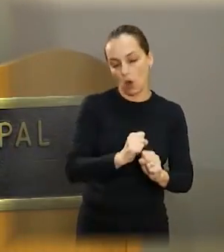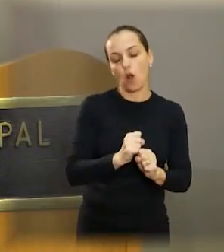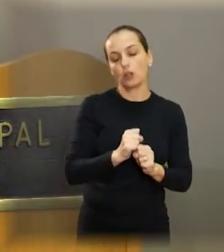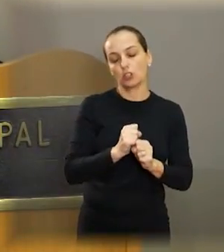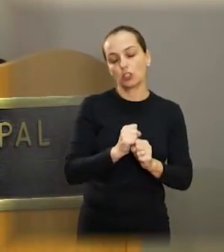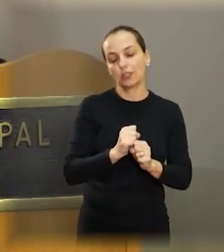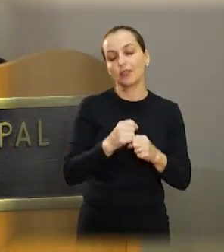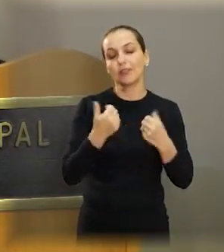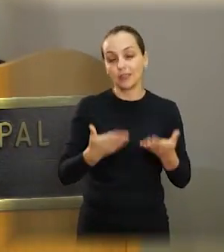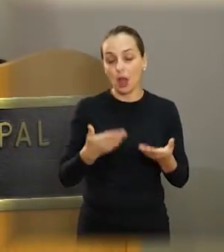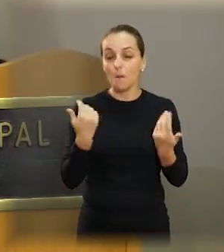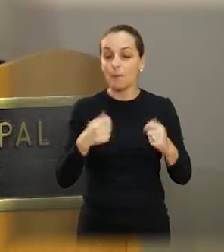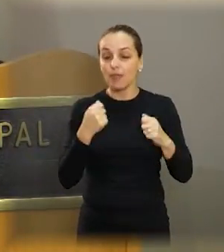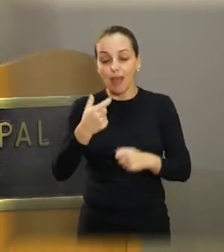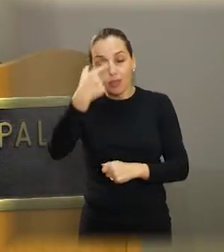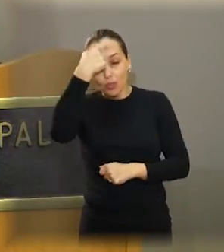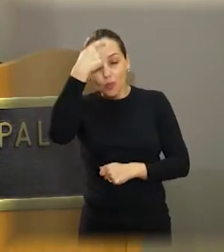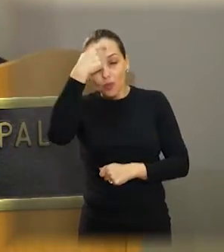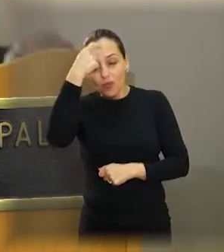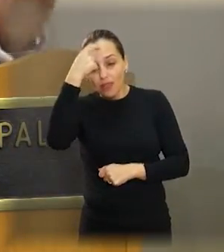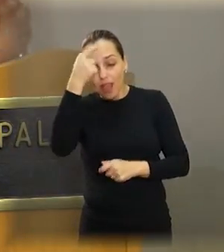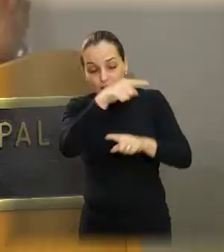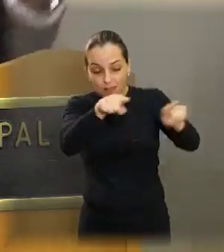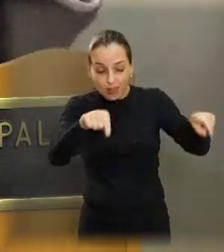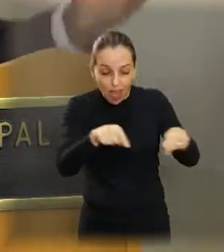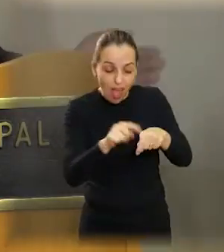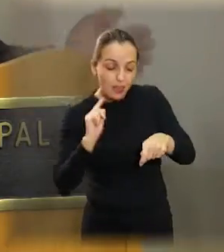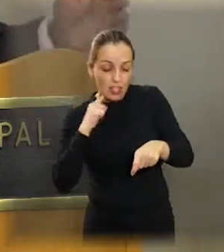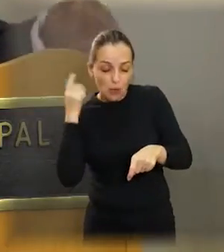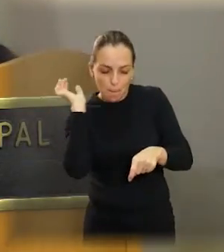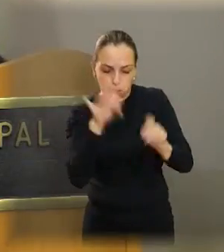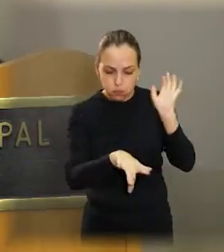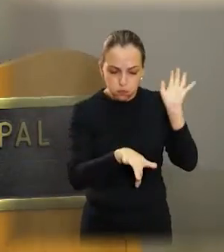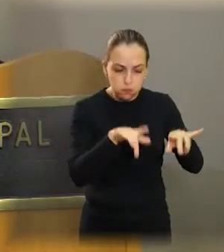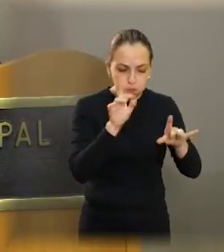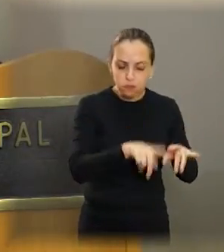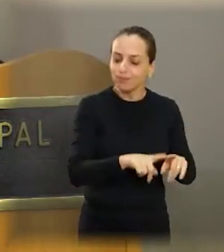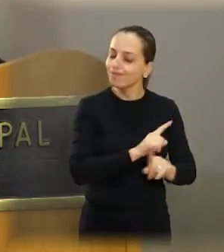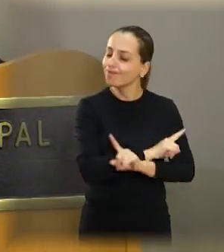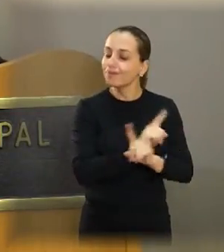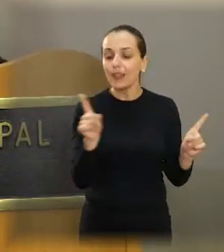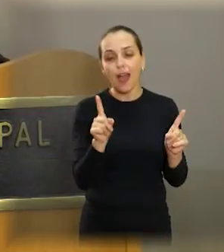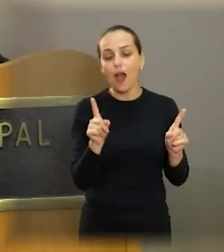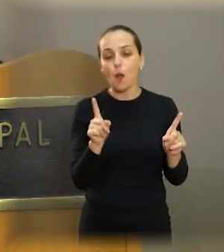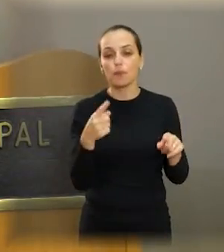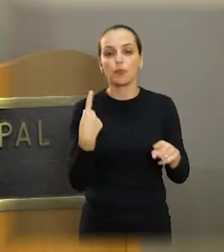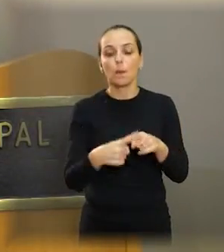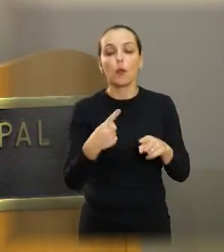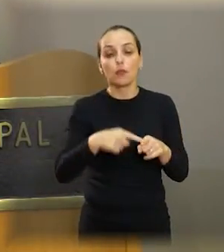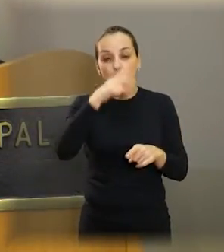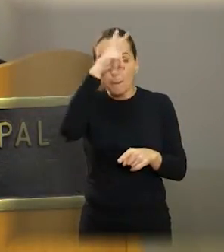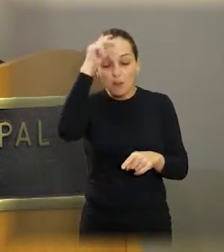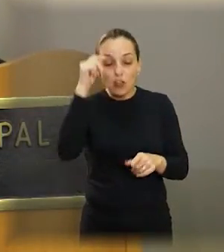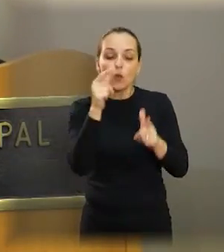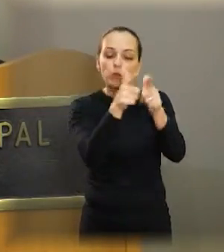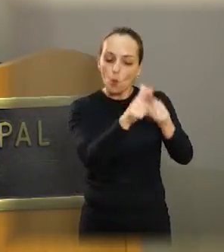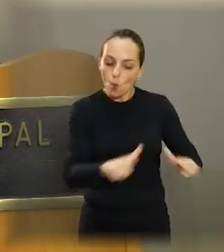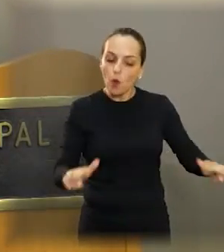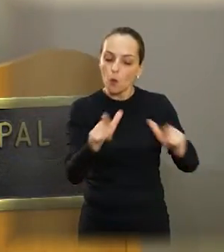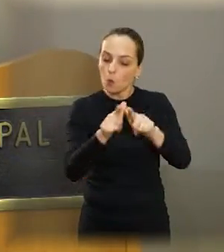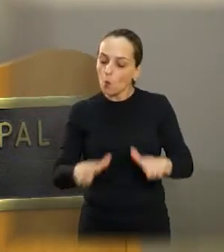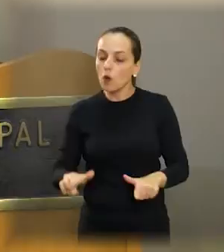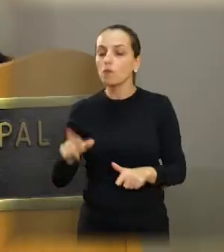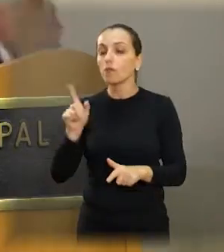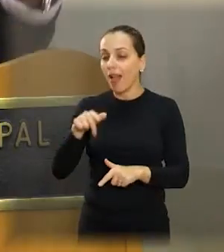consciência, não jogar lixo nos terrenos. A prefeitura está fazendo a parte dela, está assim. Inclusive, não é fácil. Tem um dengário, que nem